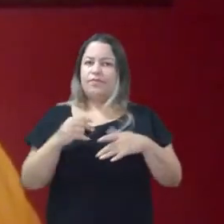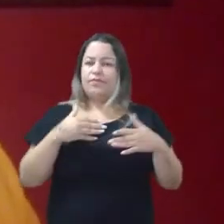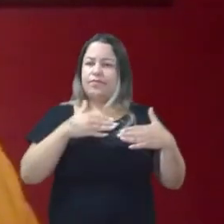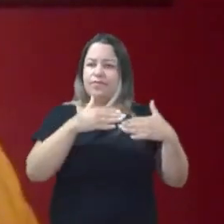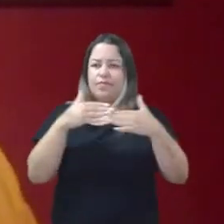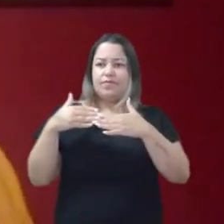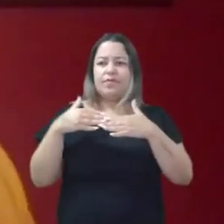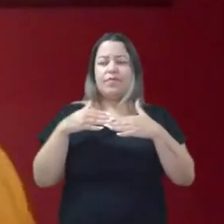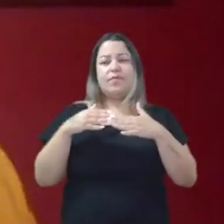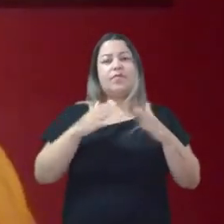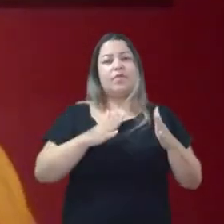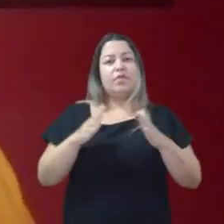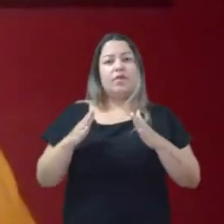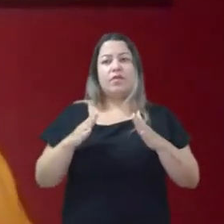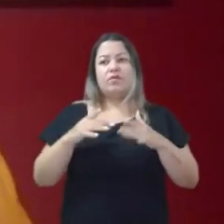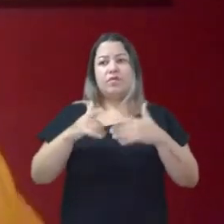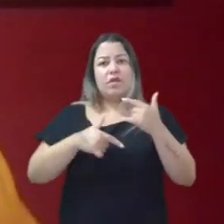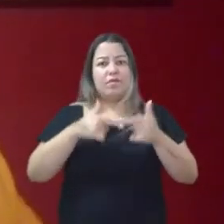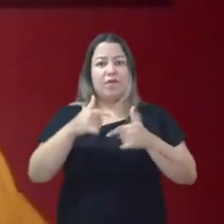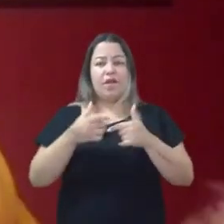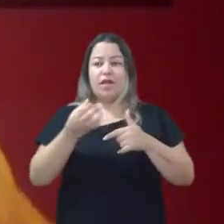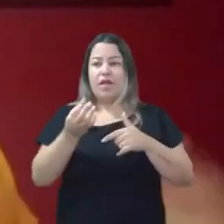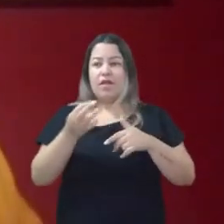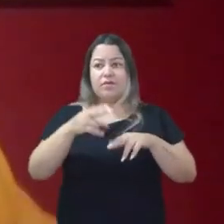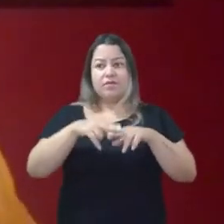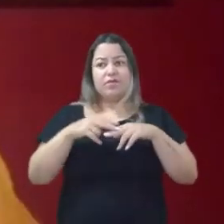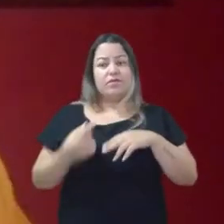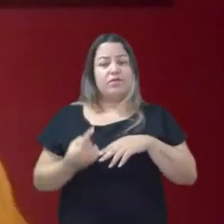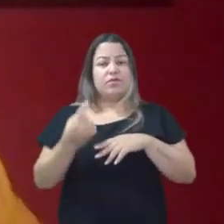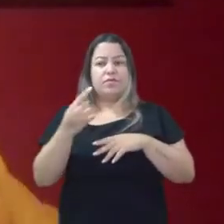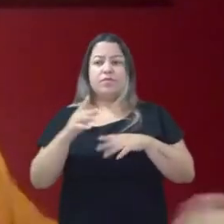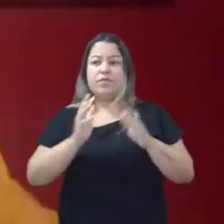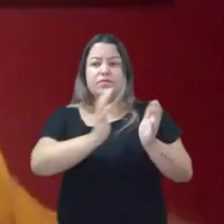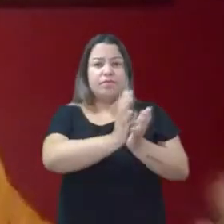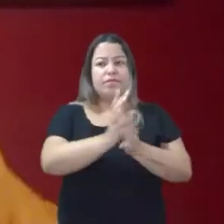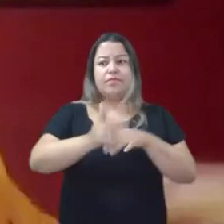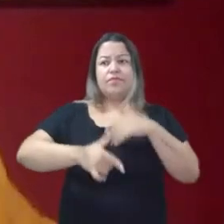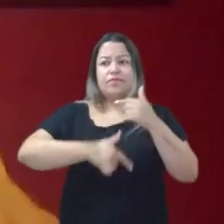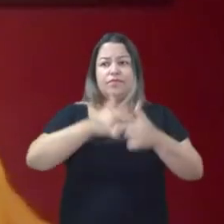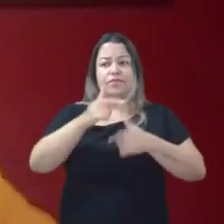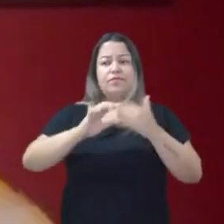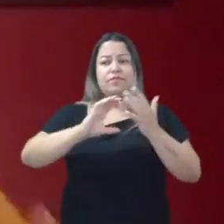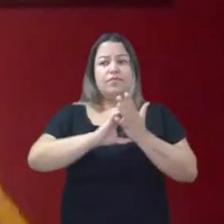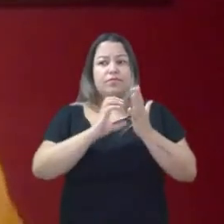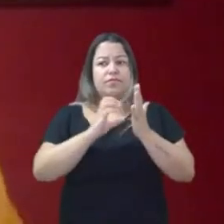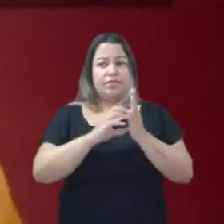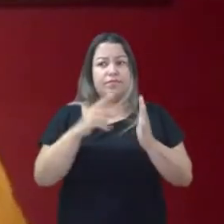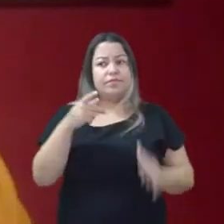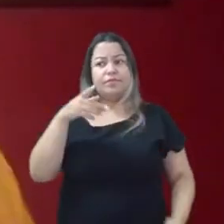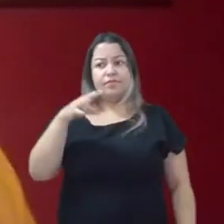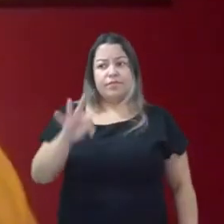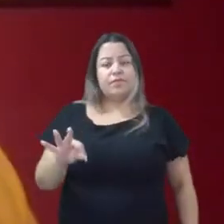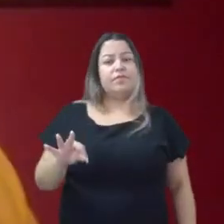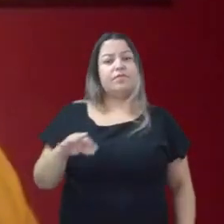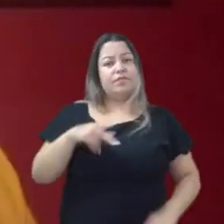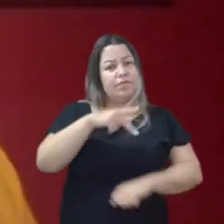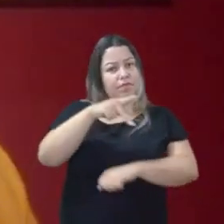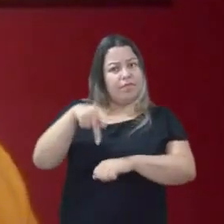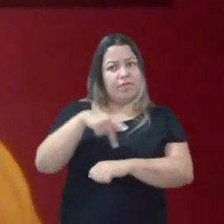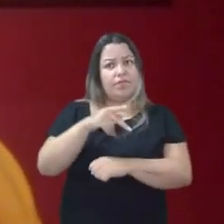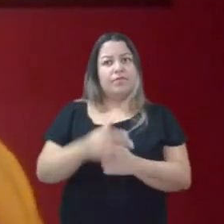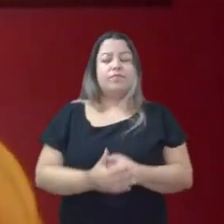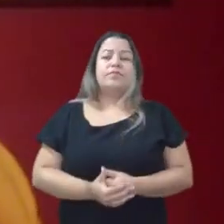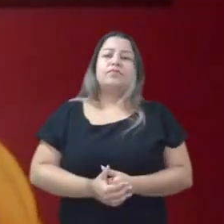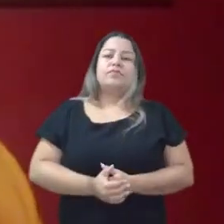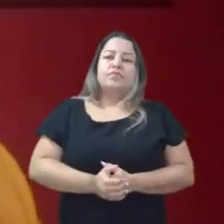escala 6x1? Pô, é luta de direito para a classe trabalhadora. Quem é o partido dos trabalhadores desse país? Os